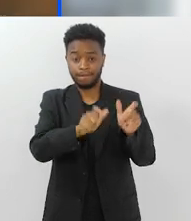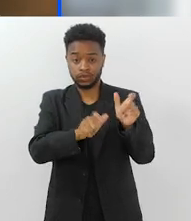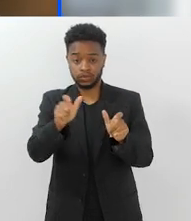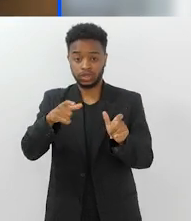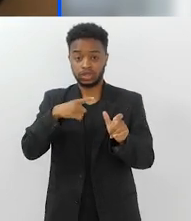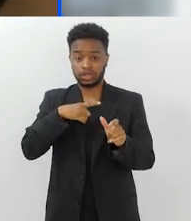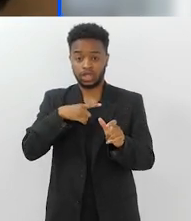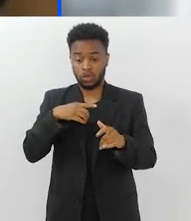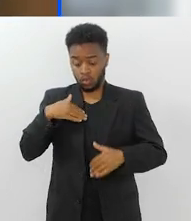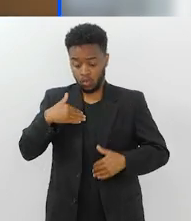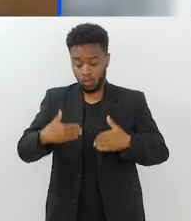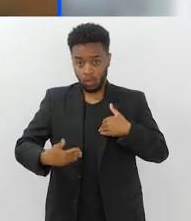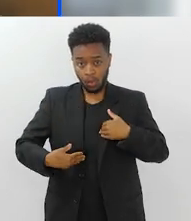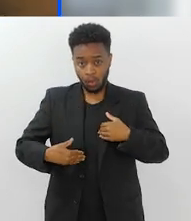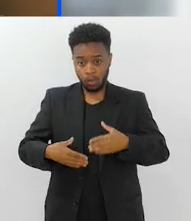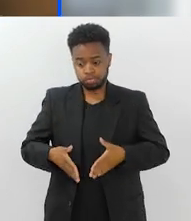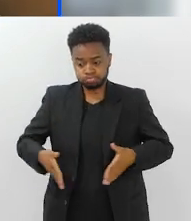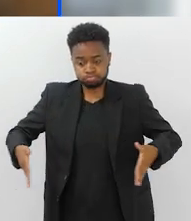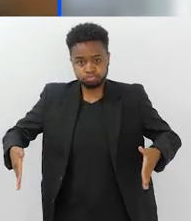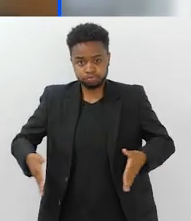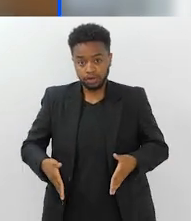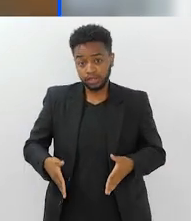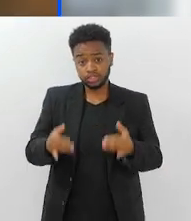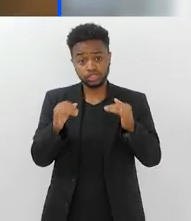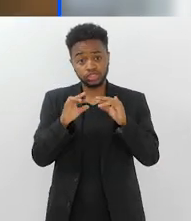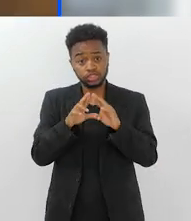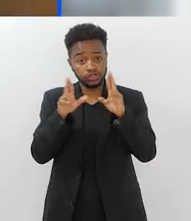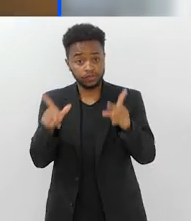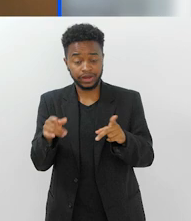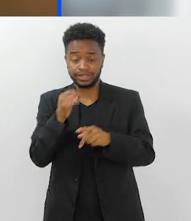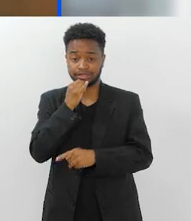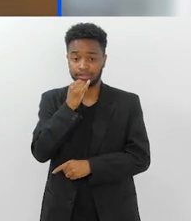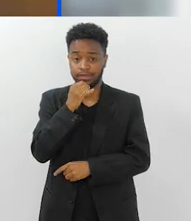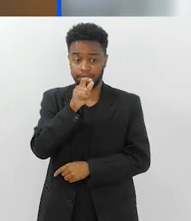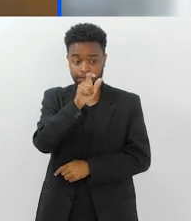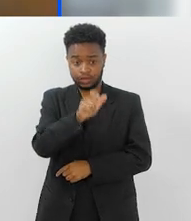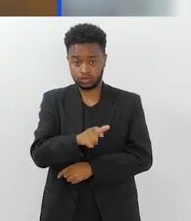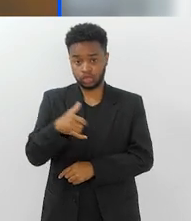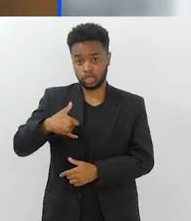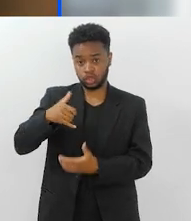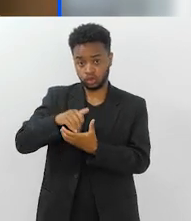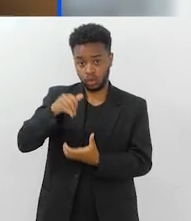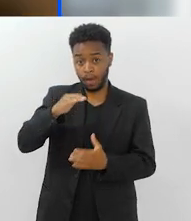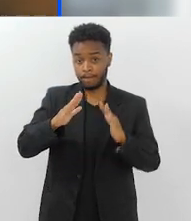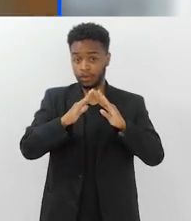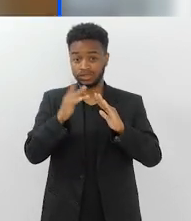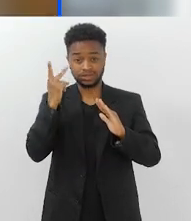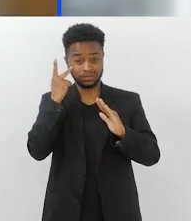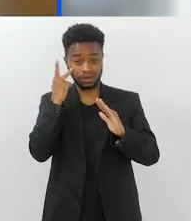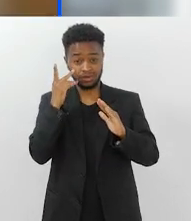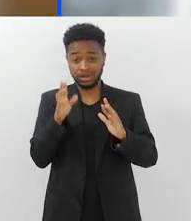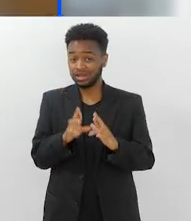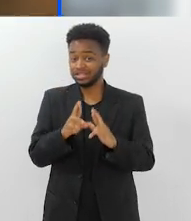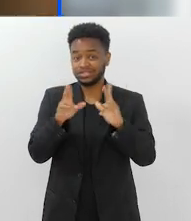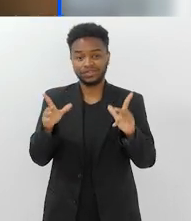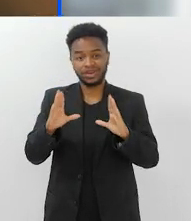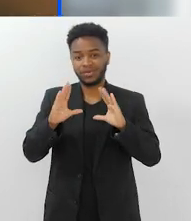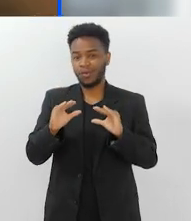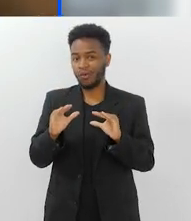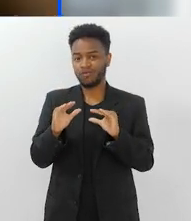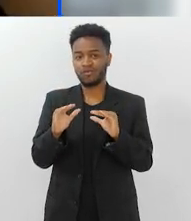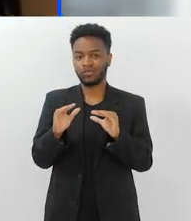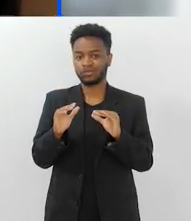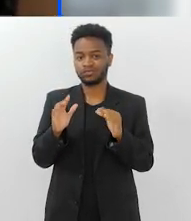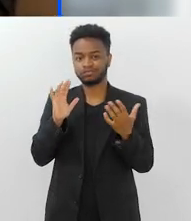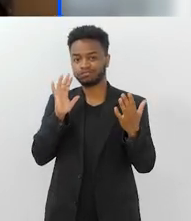massa corporal diferente. Por exemplo, o conforto térmico de um idoso que mora em São Paulo, ele é diferente do idoso que